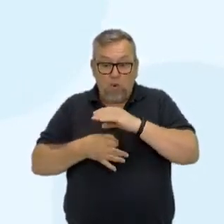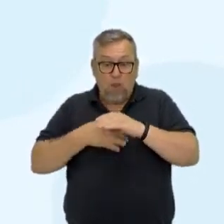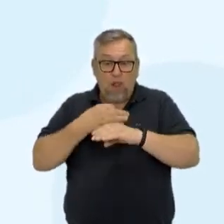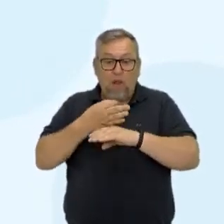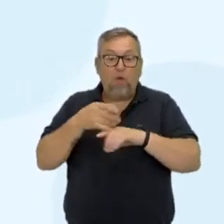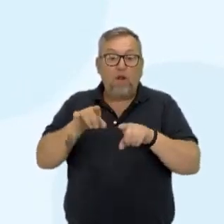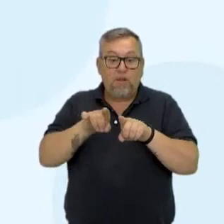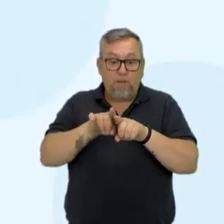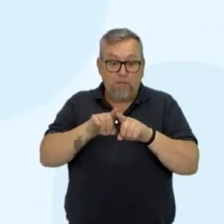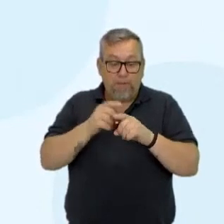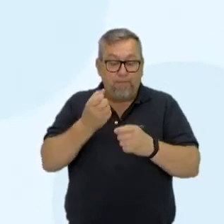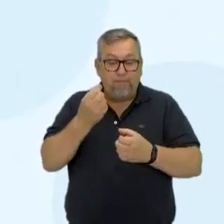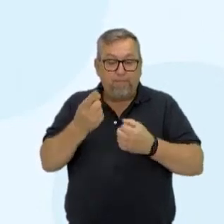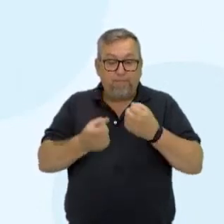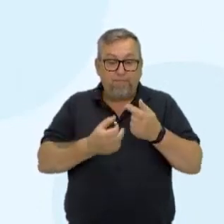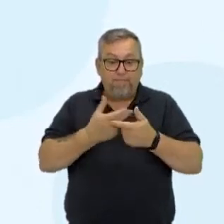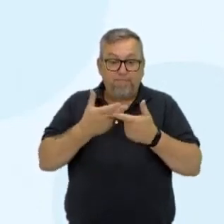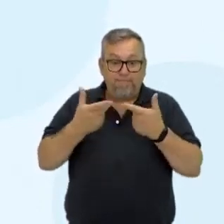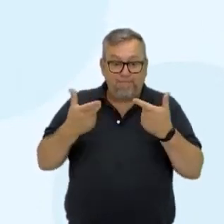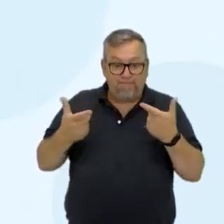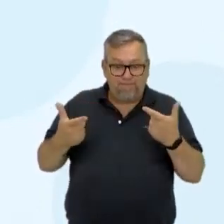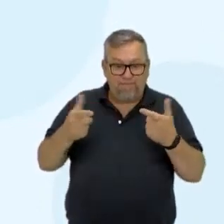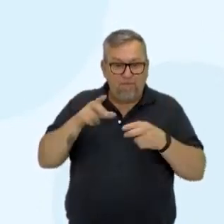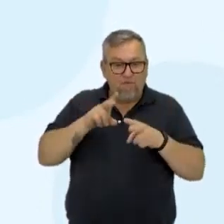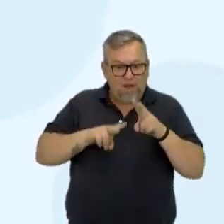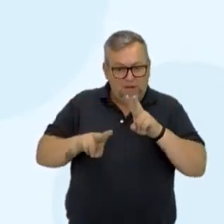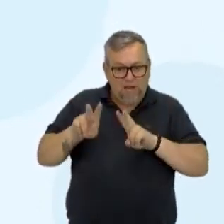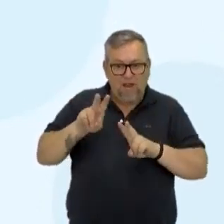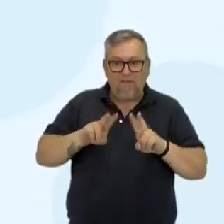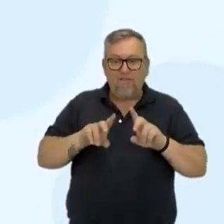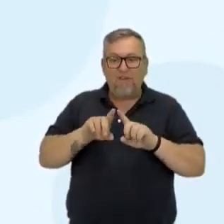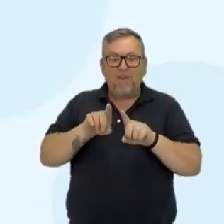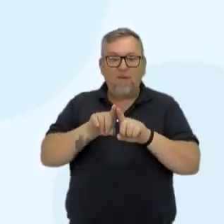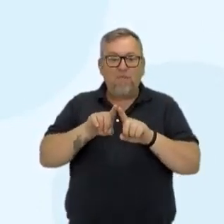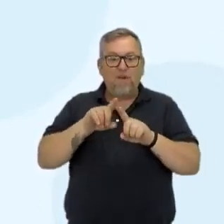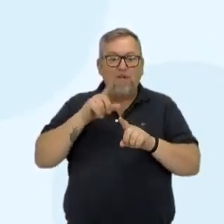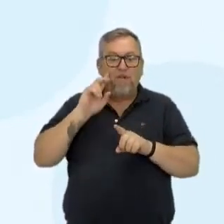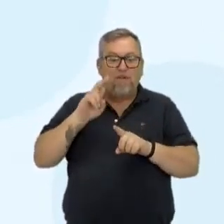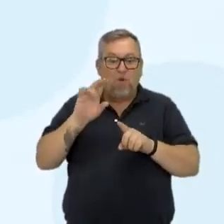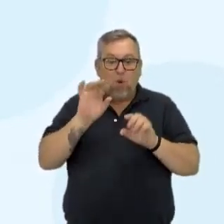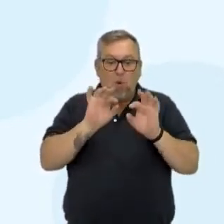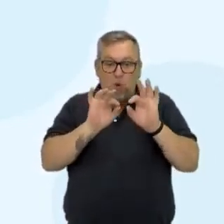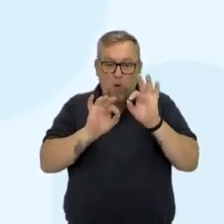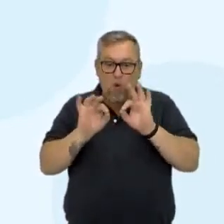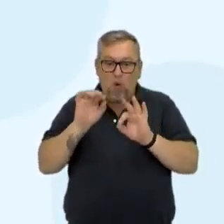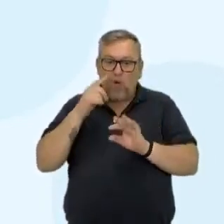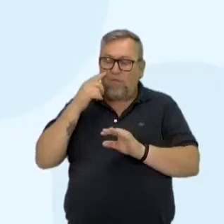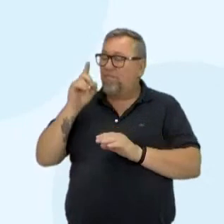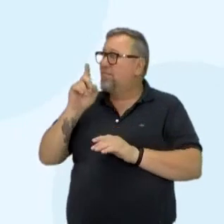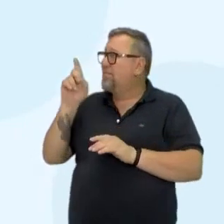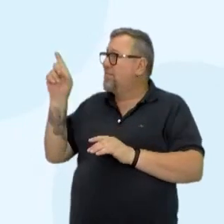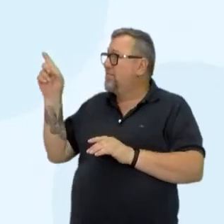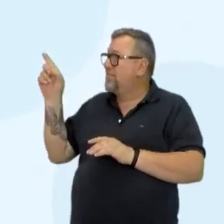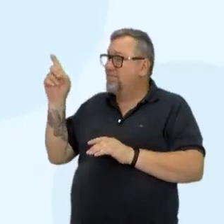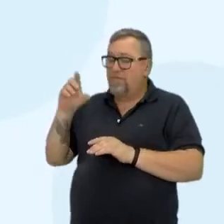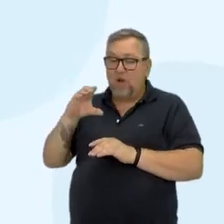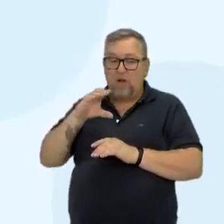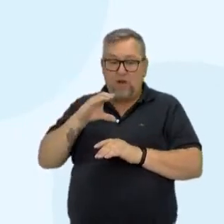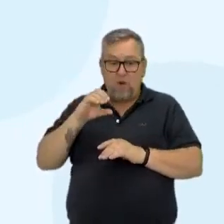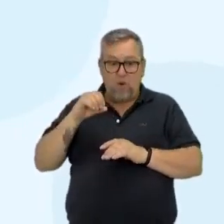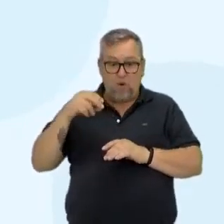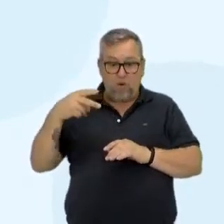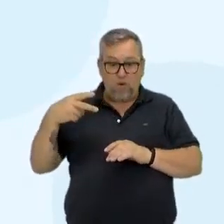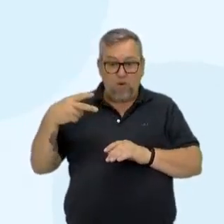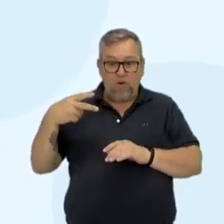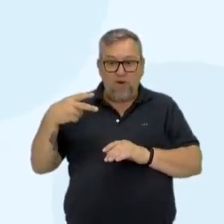As moléculas de algumas variáveis, algumas moléculas estão ali colocadas. Tem o monóxido de carbono, mas tem